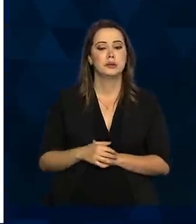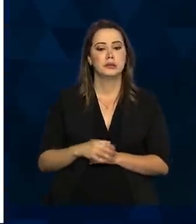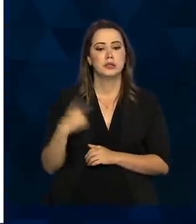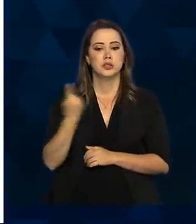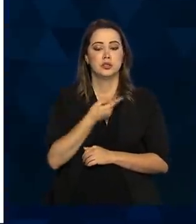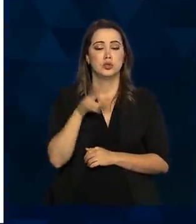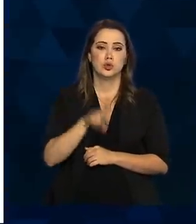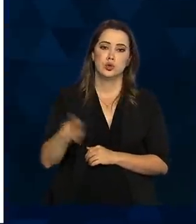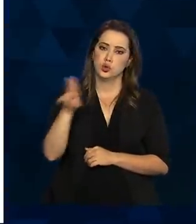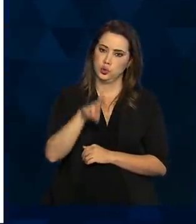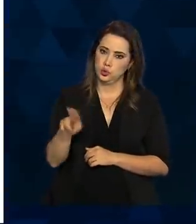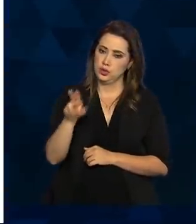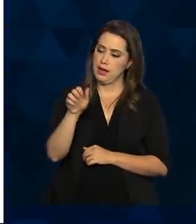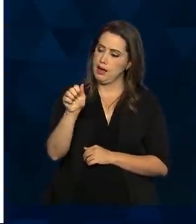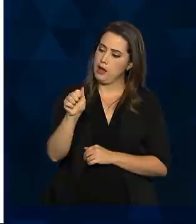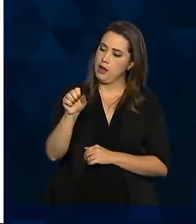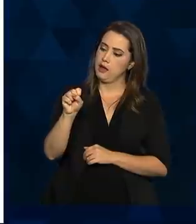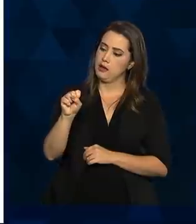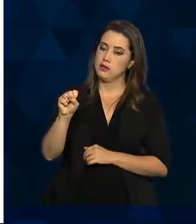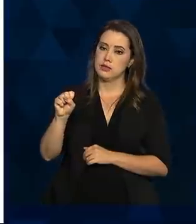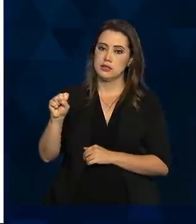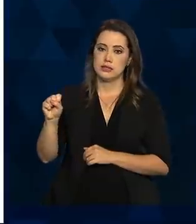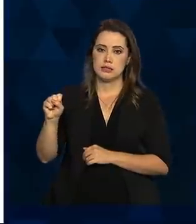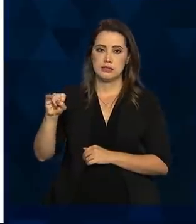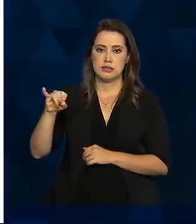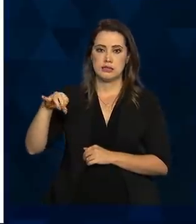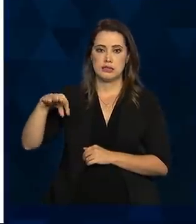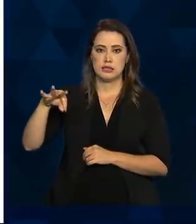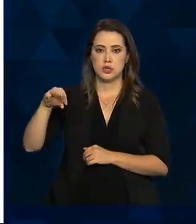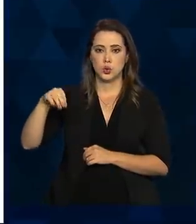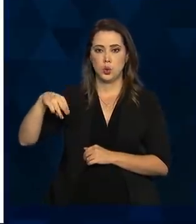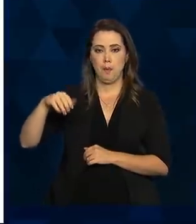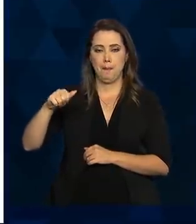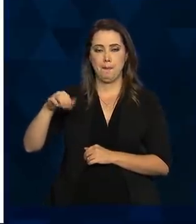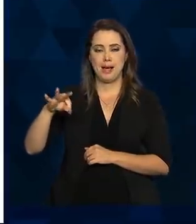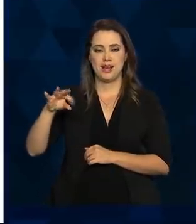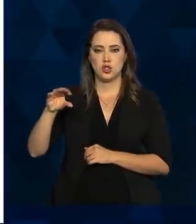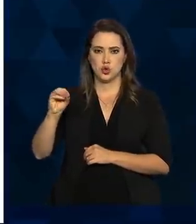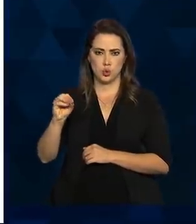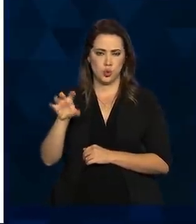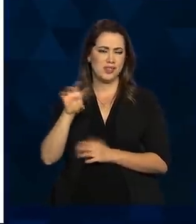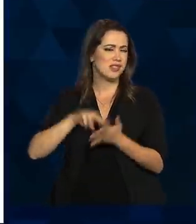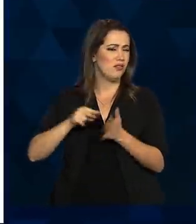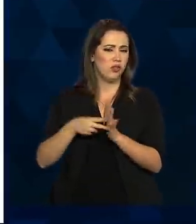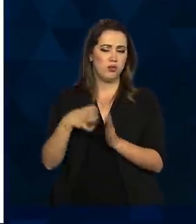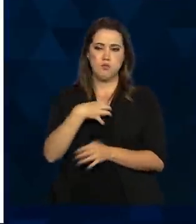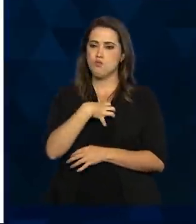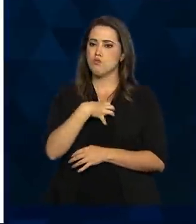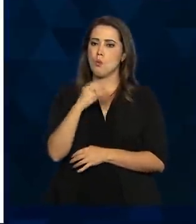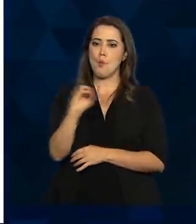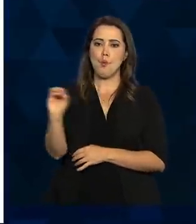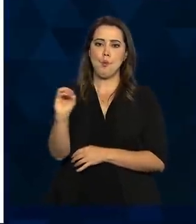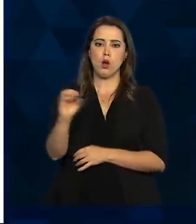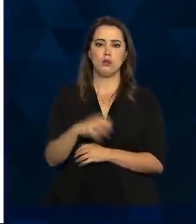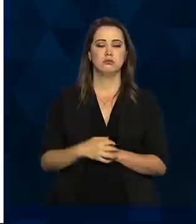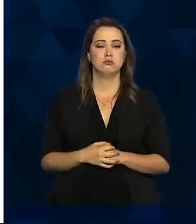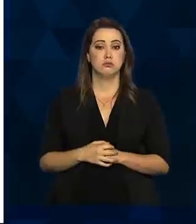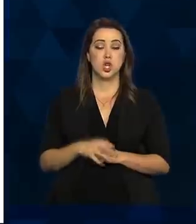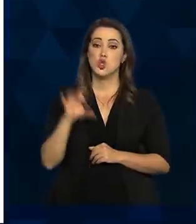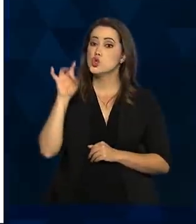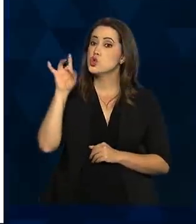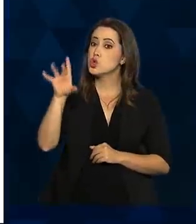formos usar o termo assintomáticos, ou seja, sem sintomas, o contingente é só de 9%.